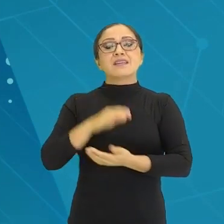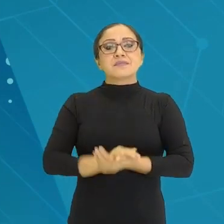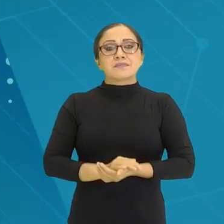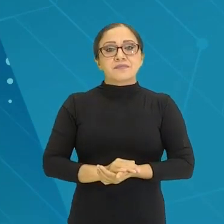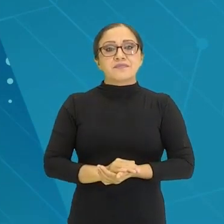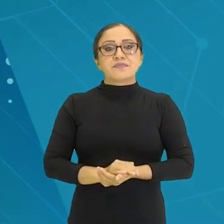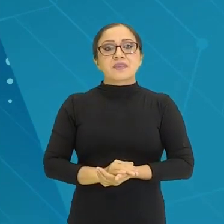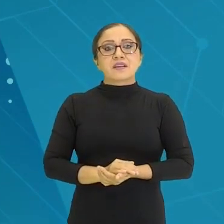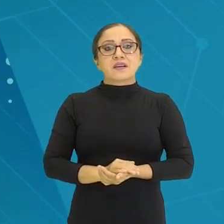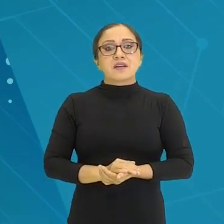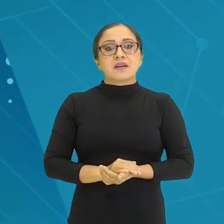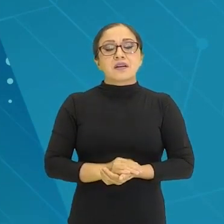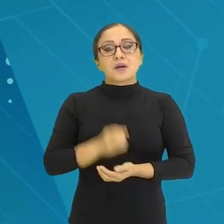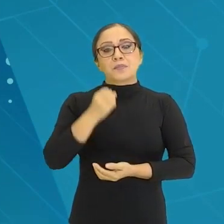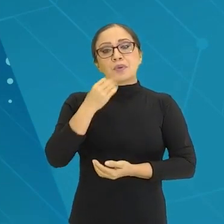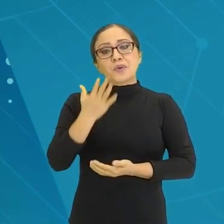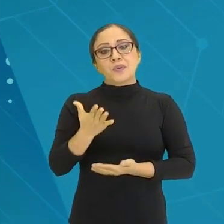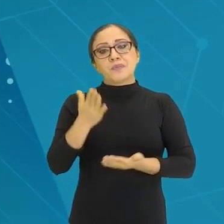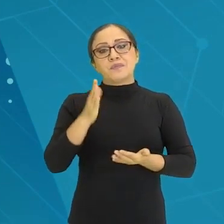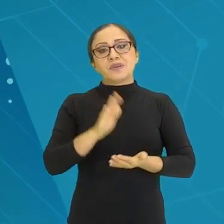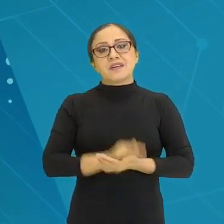de aula, tá? Bom, pessoal,